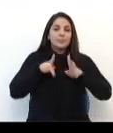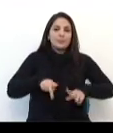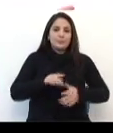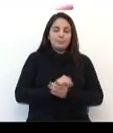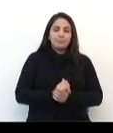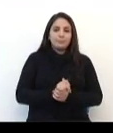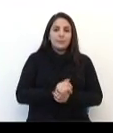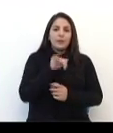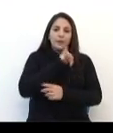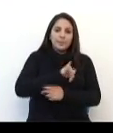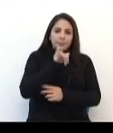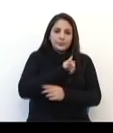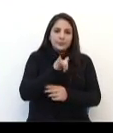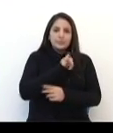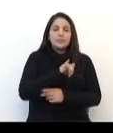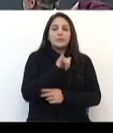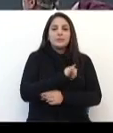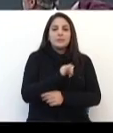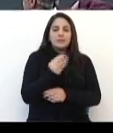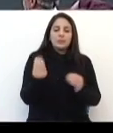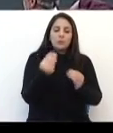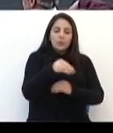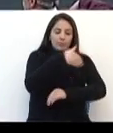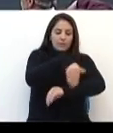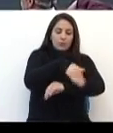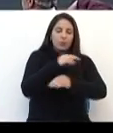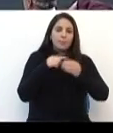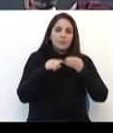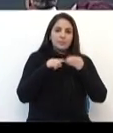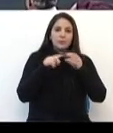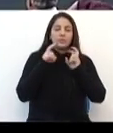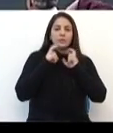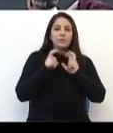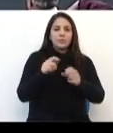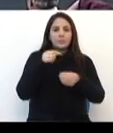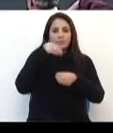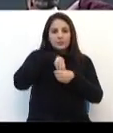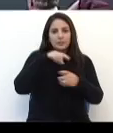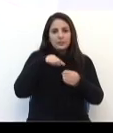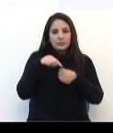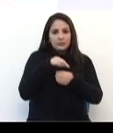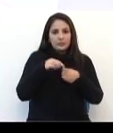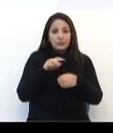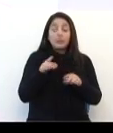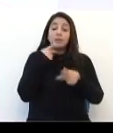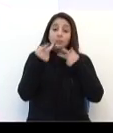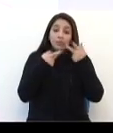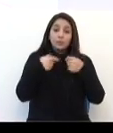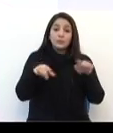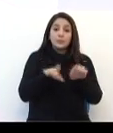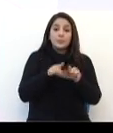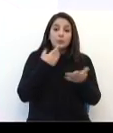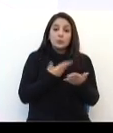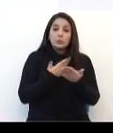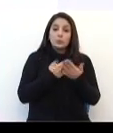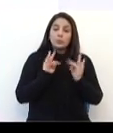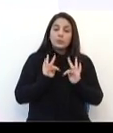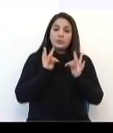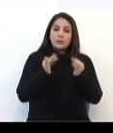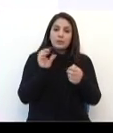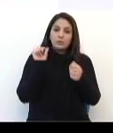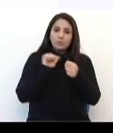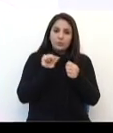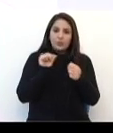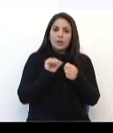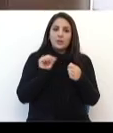defendeu a importância da implementação de uma pista preferencial de ônibus na cidade. Ele destacou que um estudo técnico